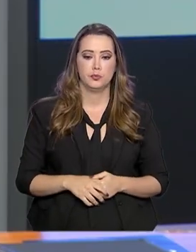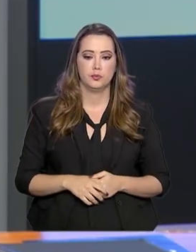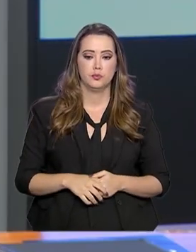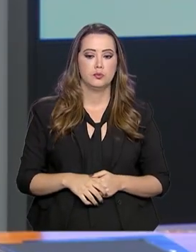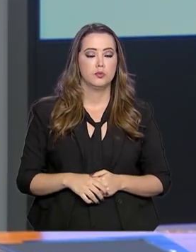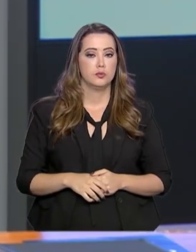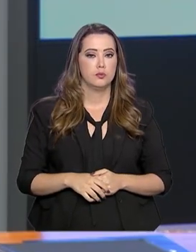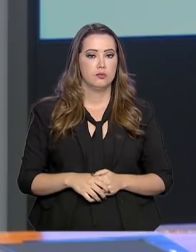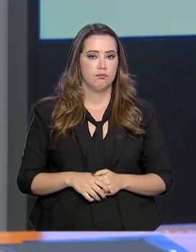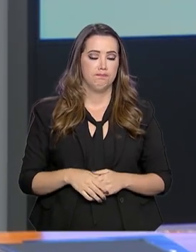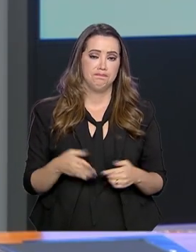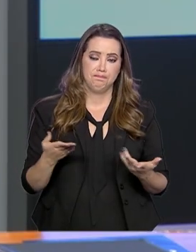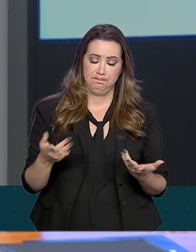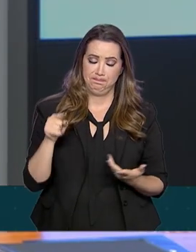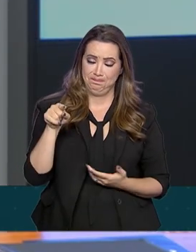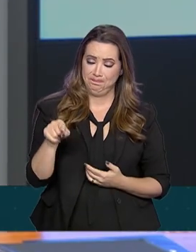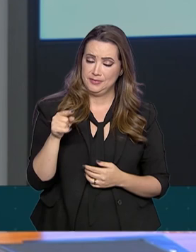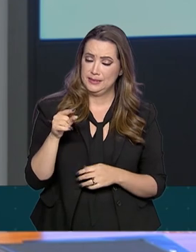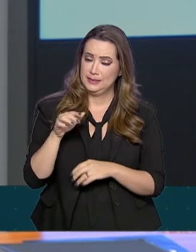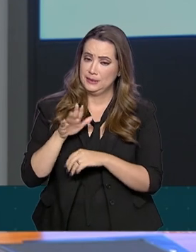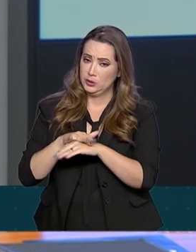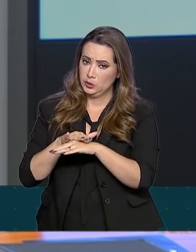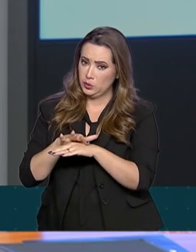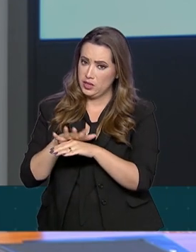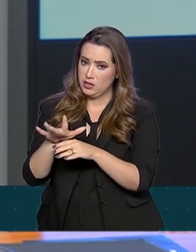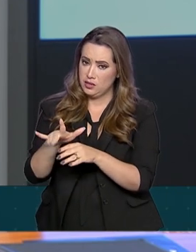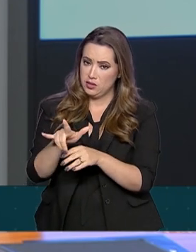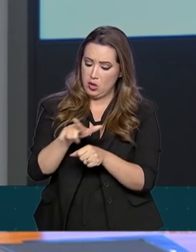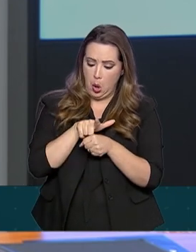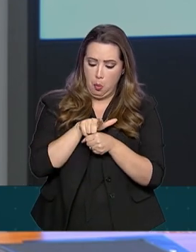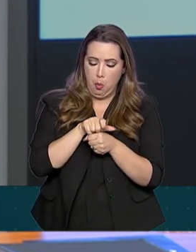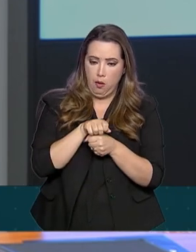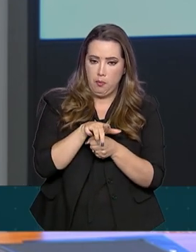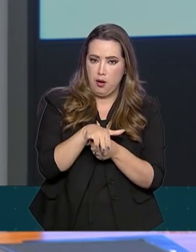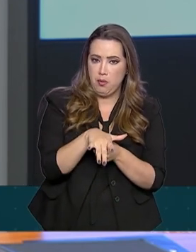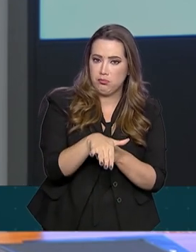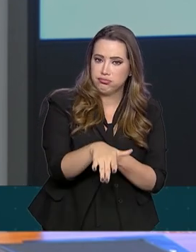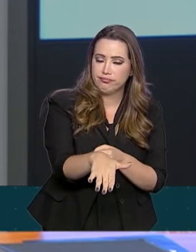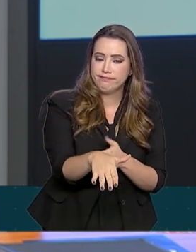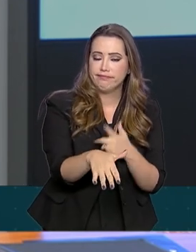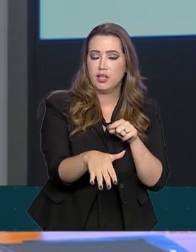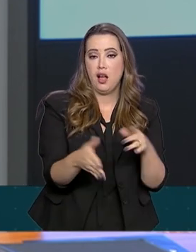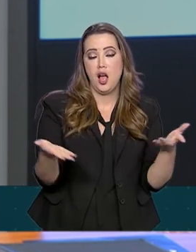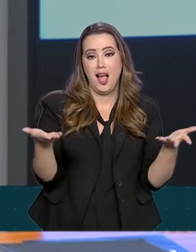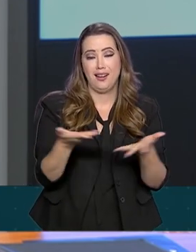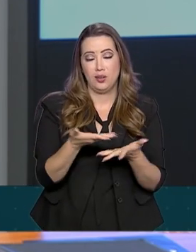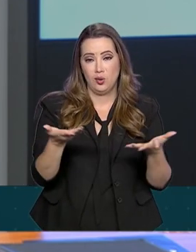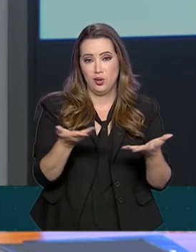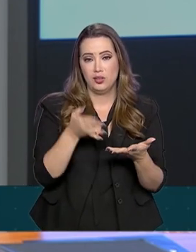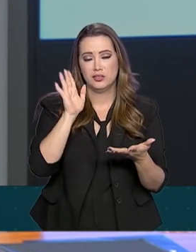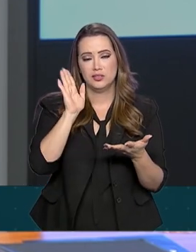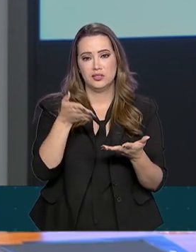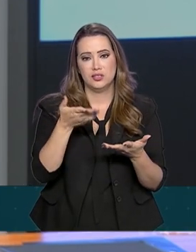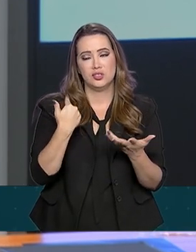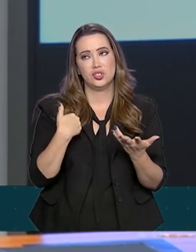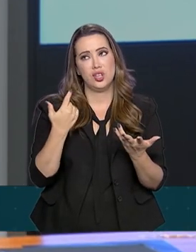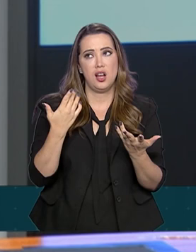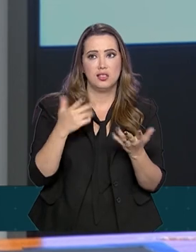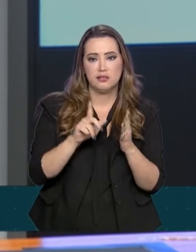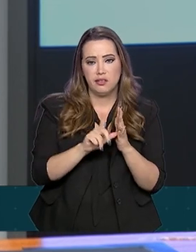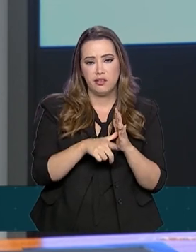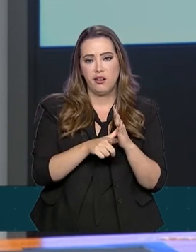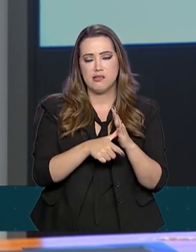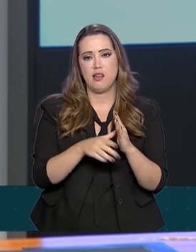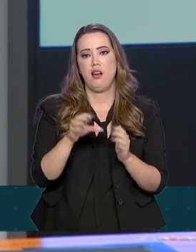característica desta doença, agora, de uma maneira, até certo ponto, tardia, a